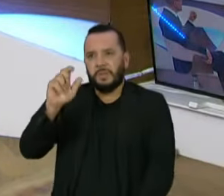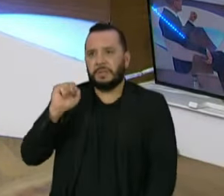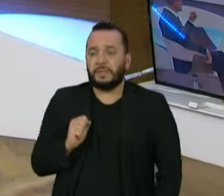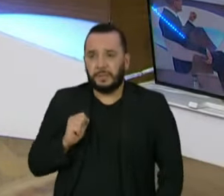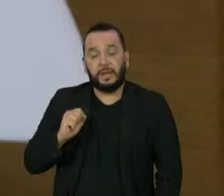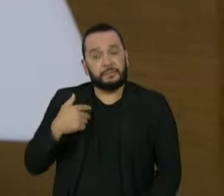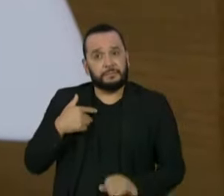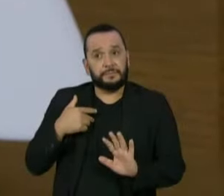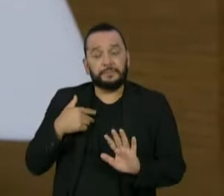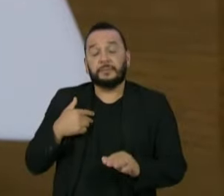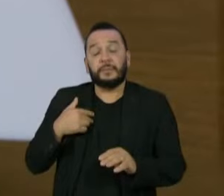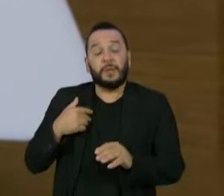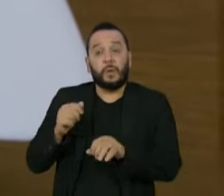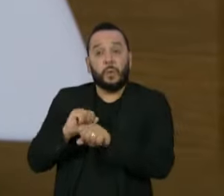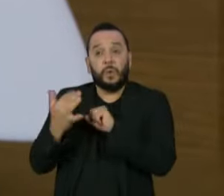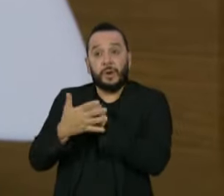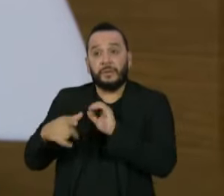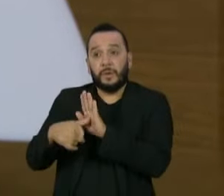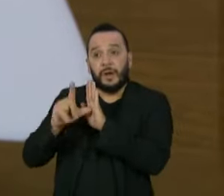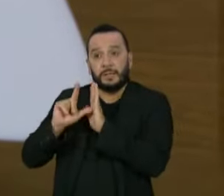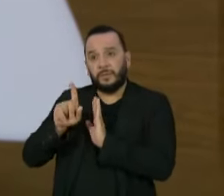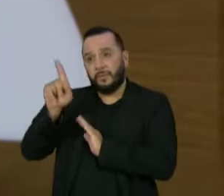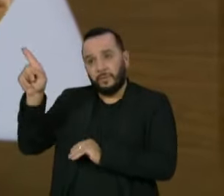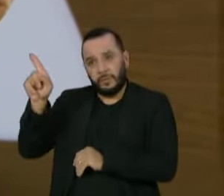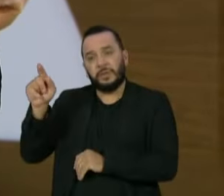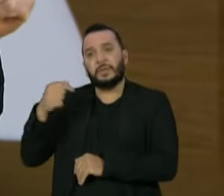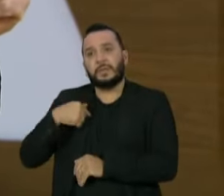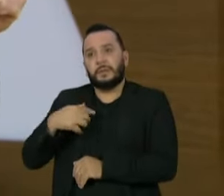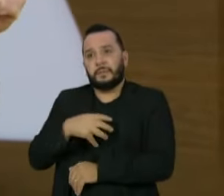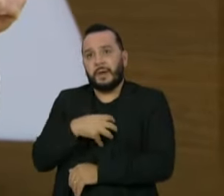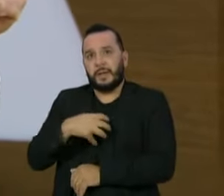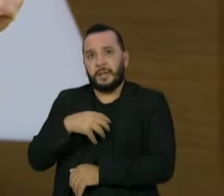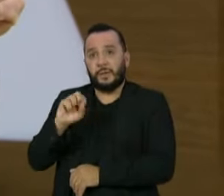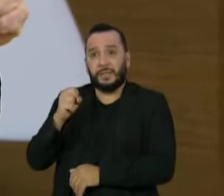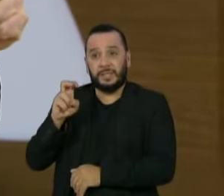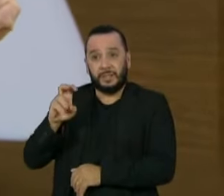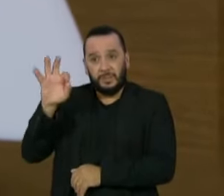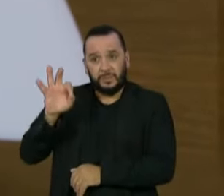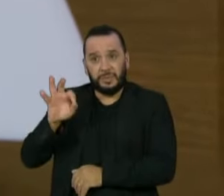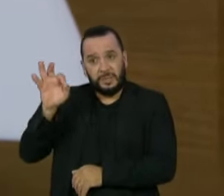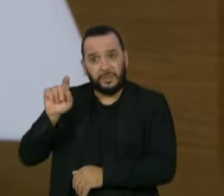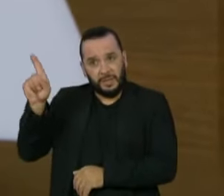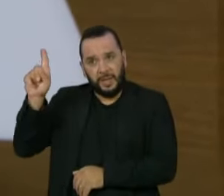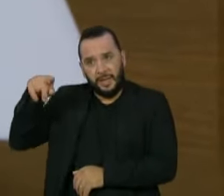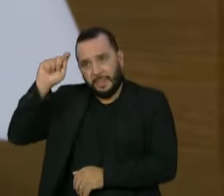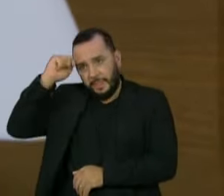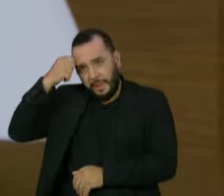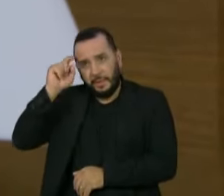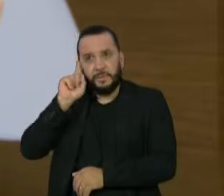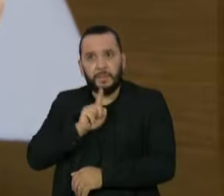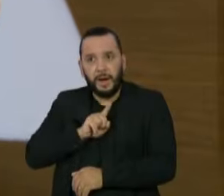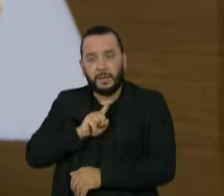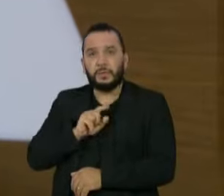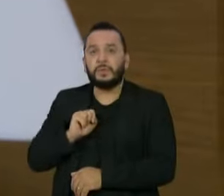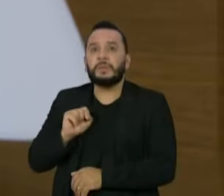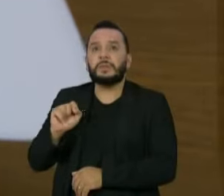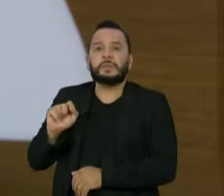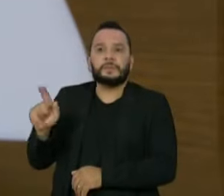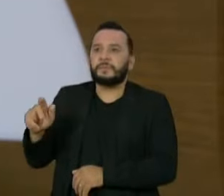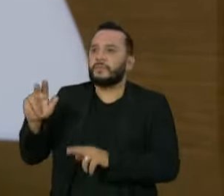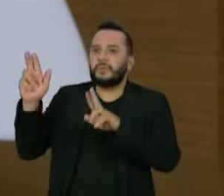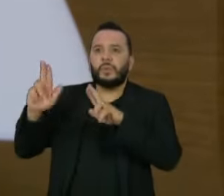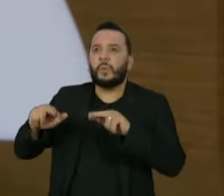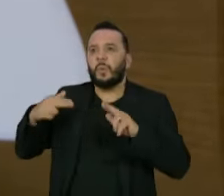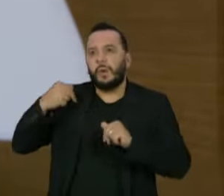eu estive, por exemplo, em Salvador e mais de 85% da população de Salvador é composta de negros e pardos. E nunca um